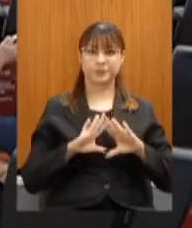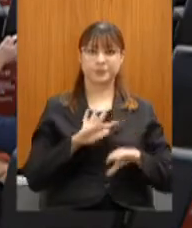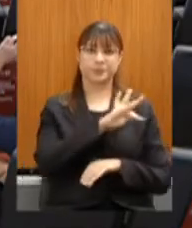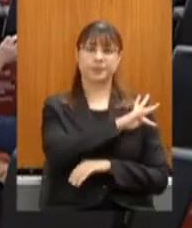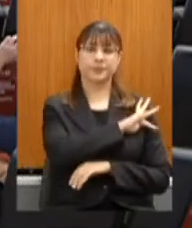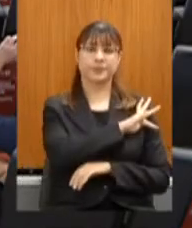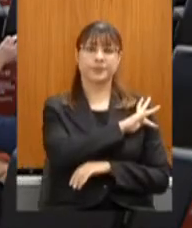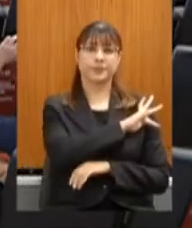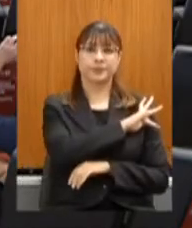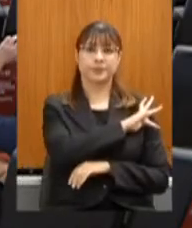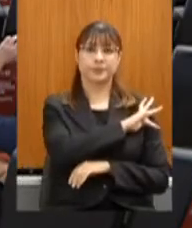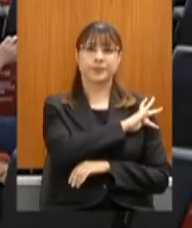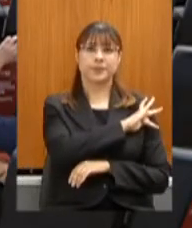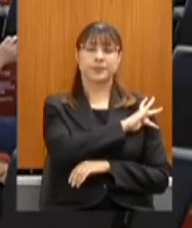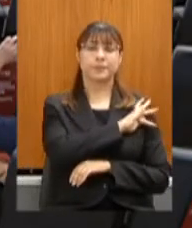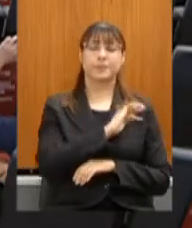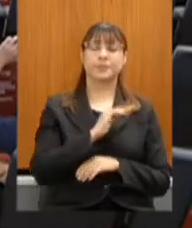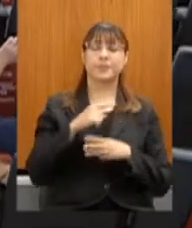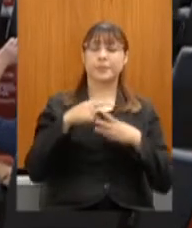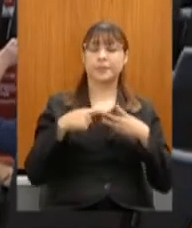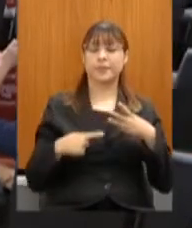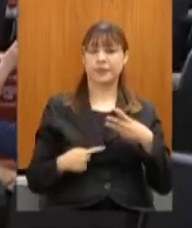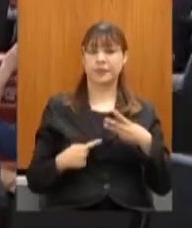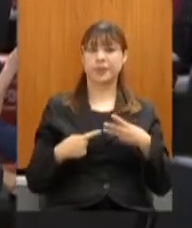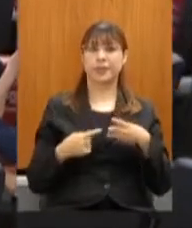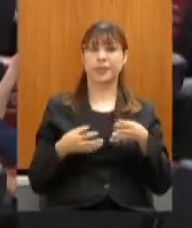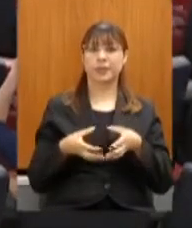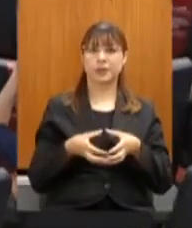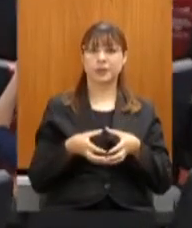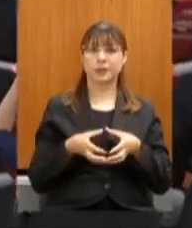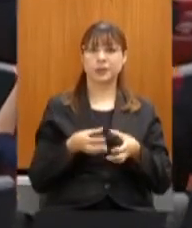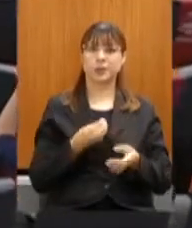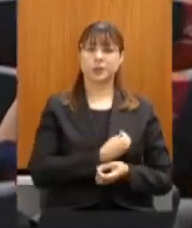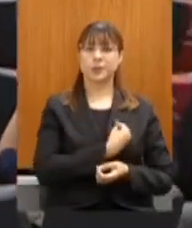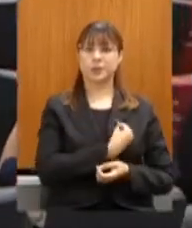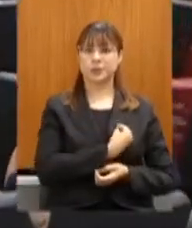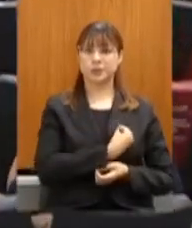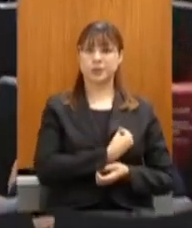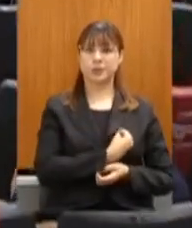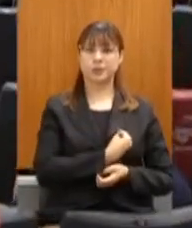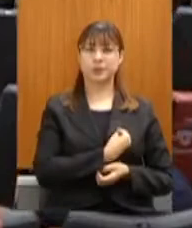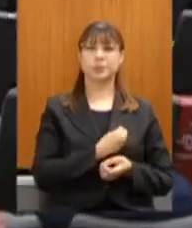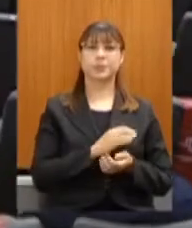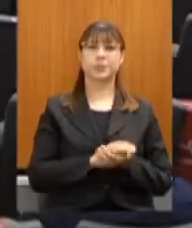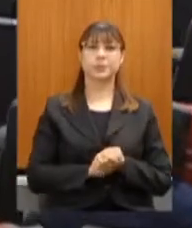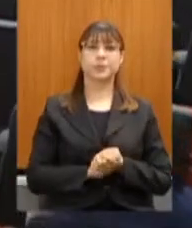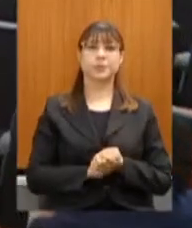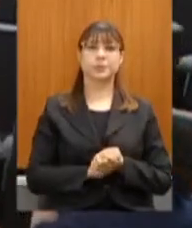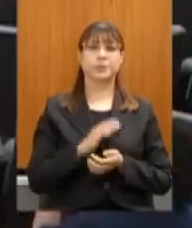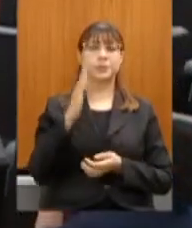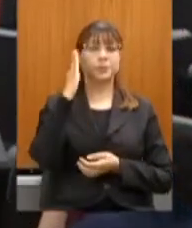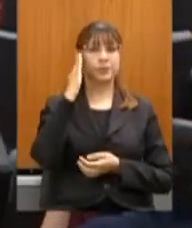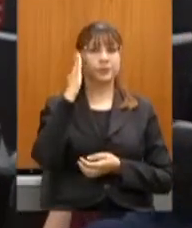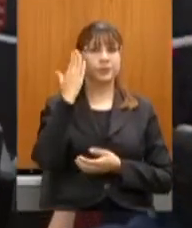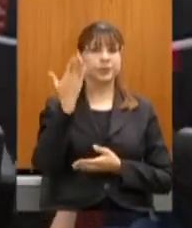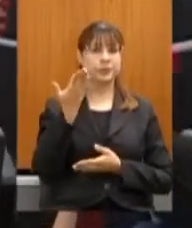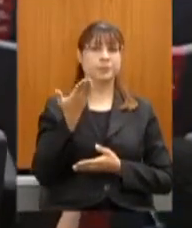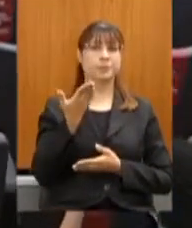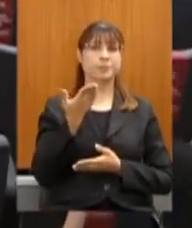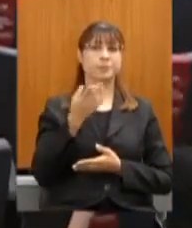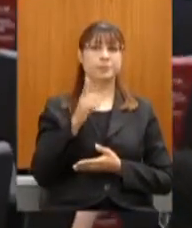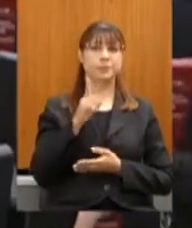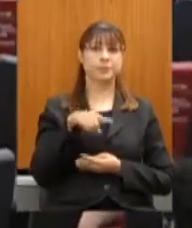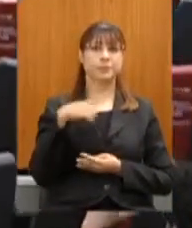desenvolvimento econômico e também extraordinária de turismo e gastronomia, para ouvir o secretário Leônidas Oliveira da Secretaria